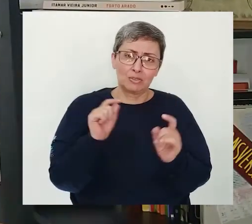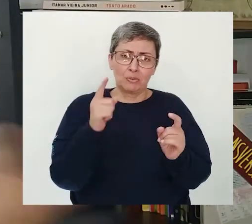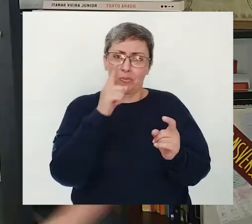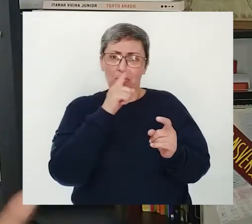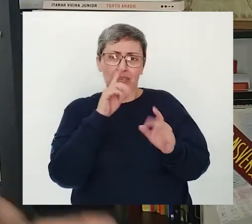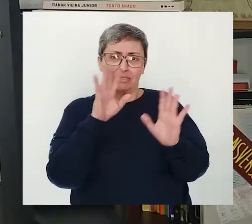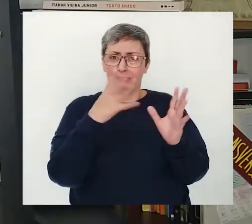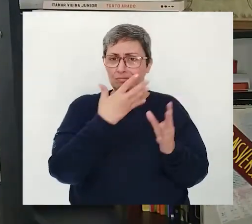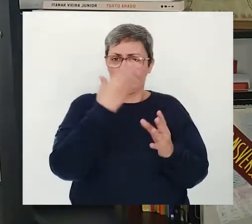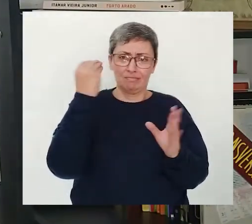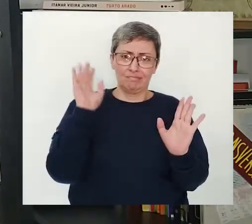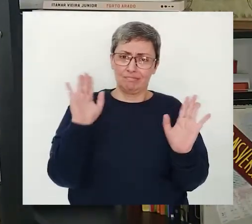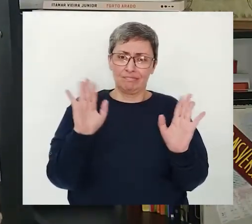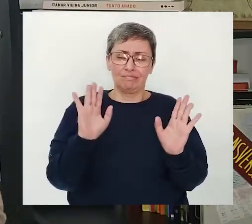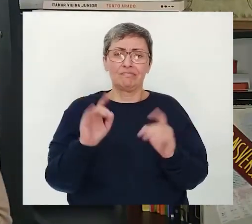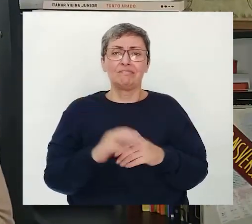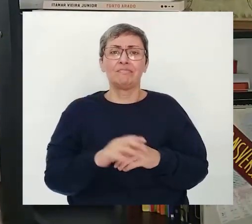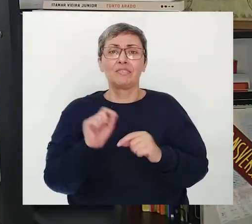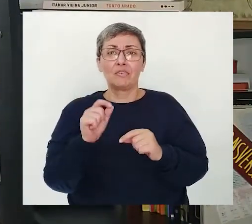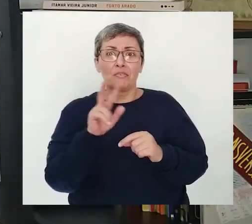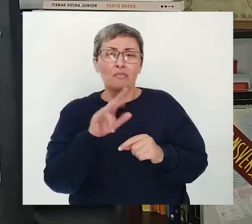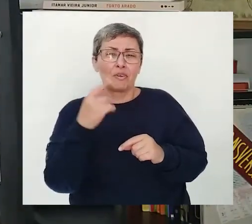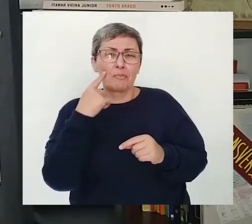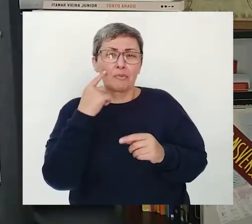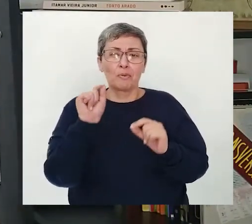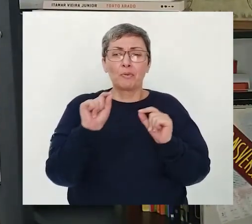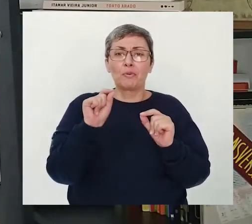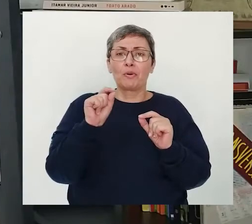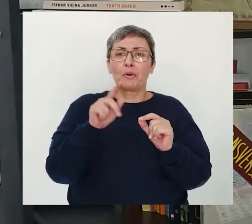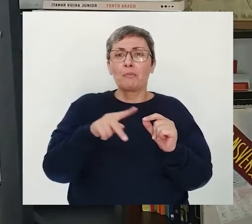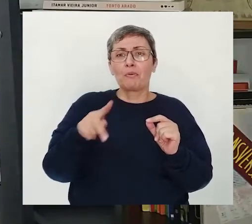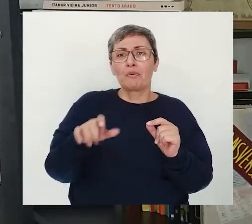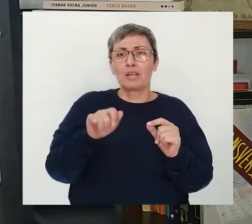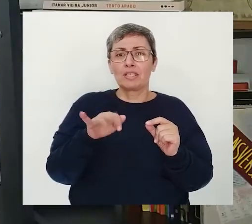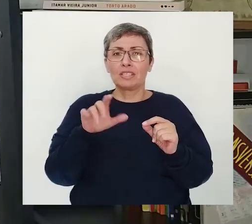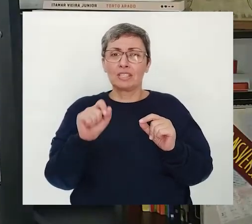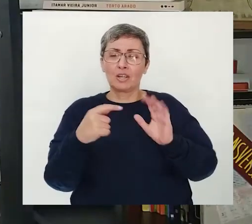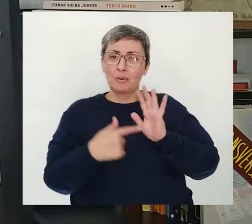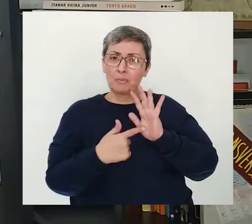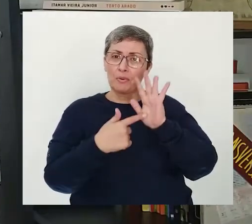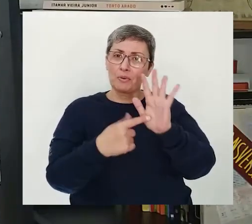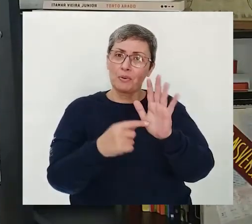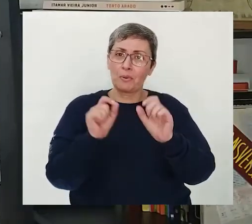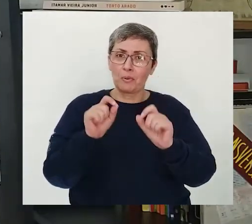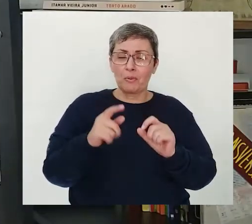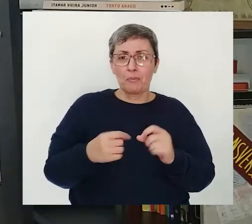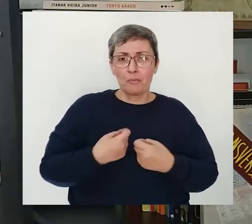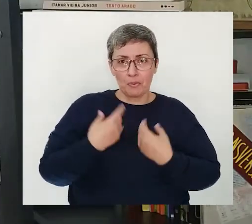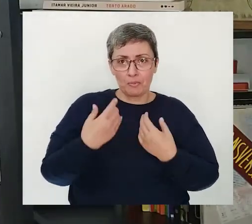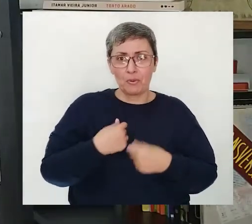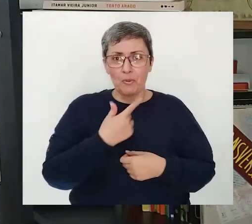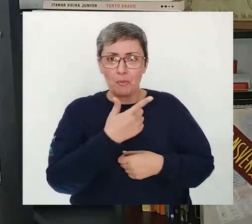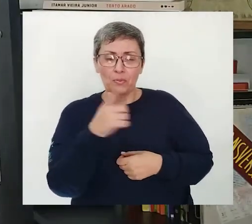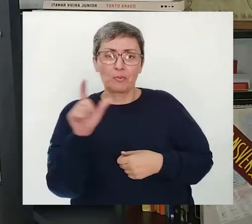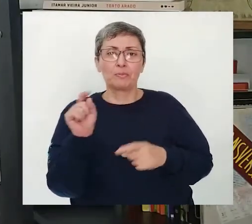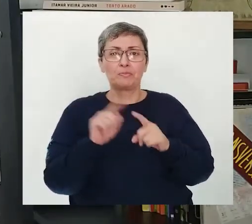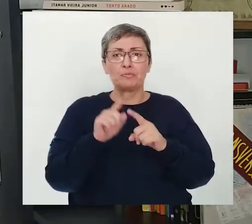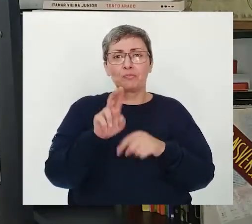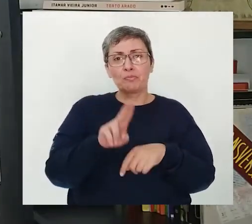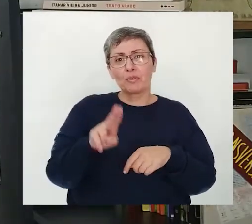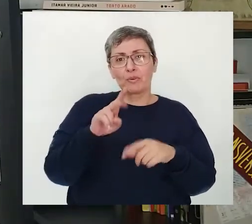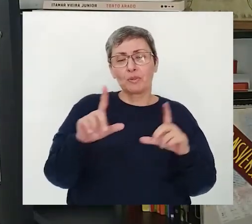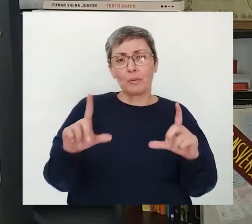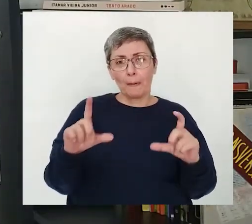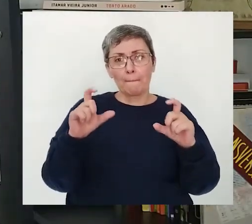For esquecido Vamos dar uma olhadinha Como que o professor Adriano Ilustrou um dos seus poemas Esse é um outro poema Ele